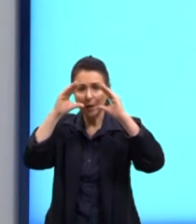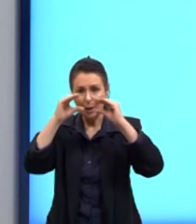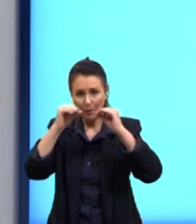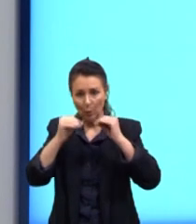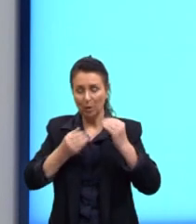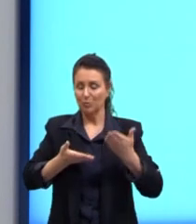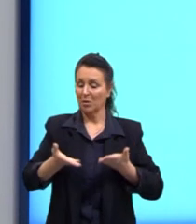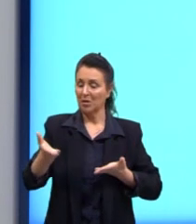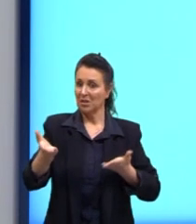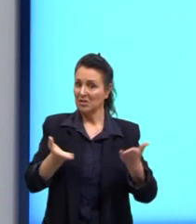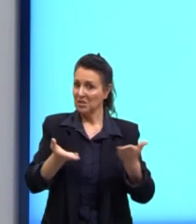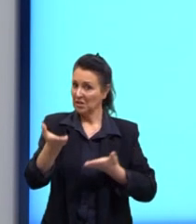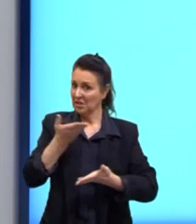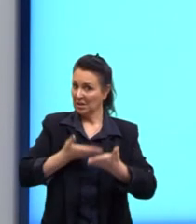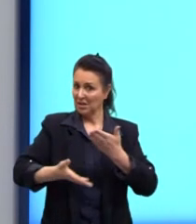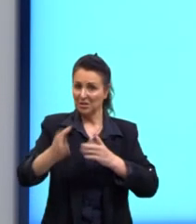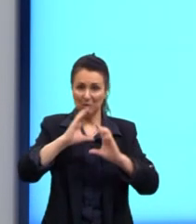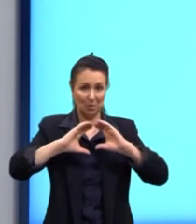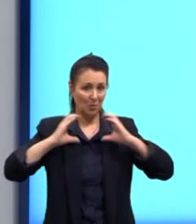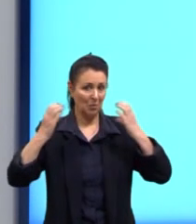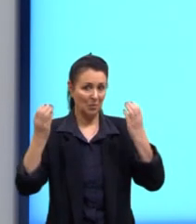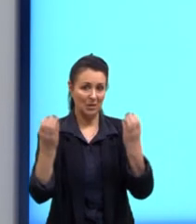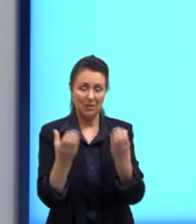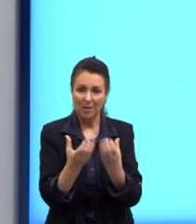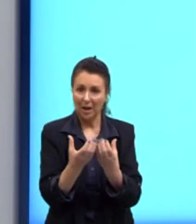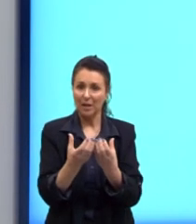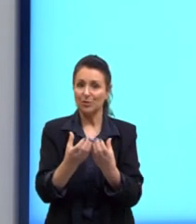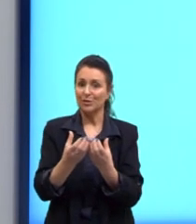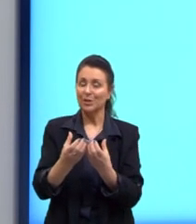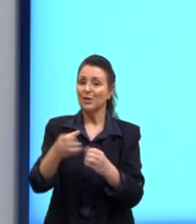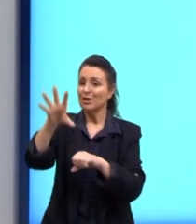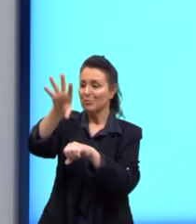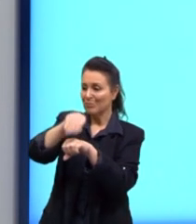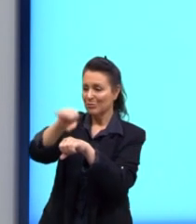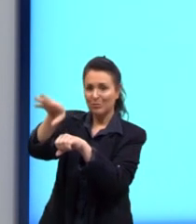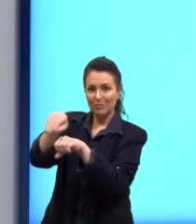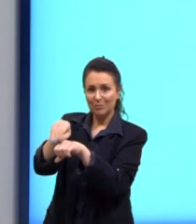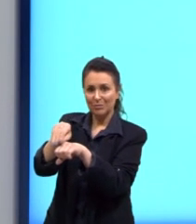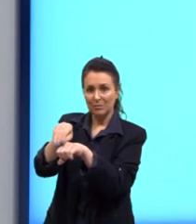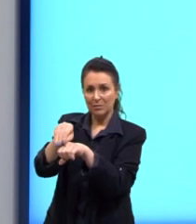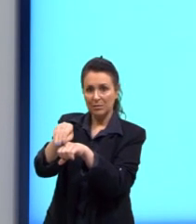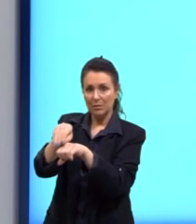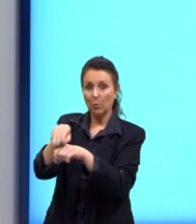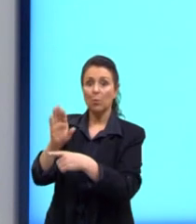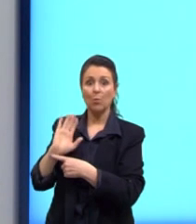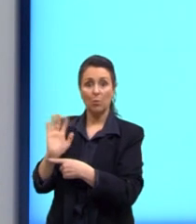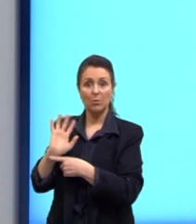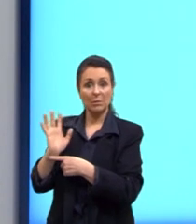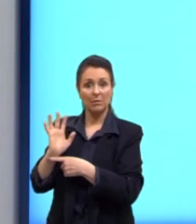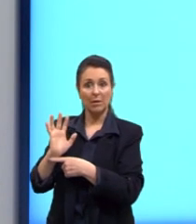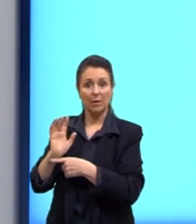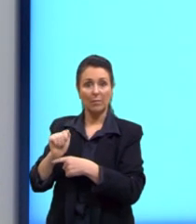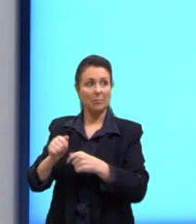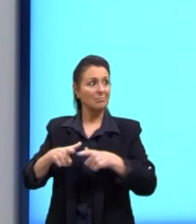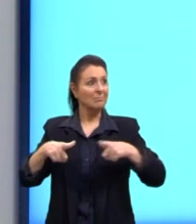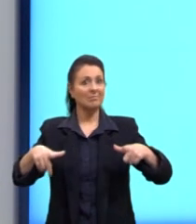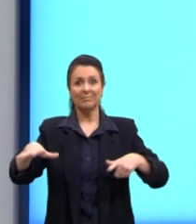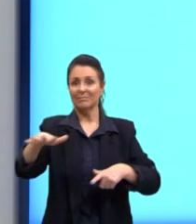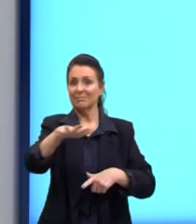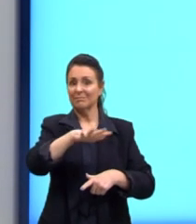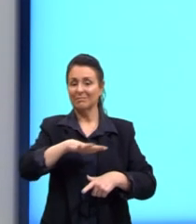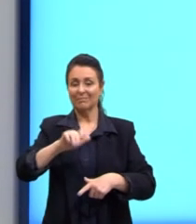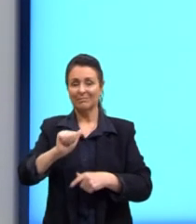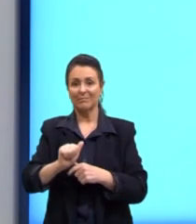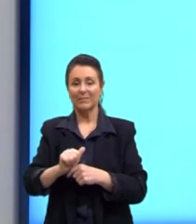interagir com a comunidade e de adquirir conhecimento por meio de um cinema ao ar livre, o qual